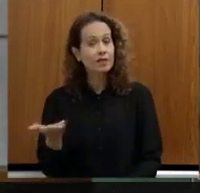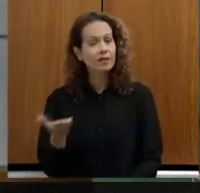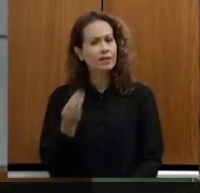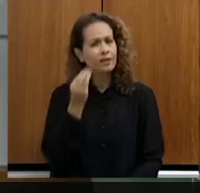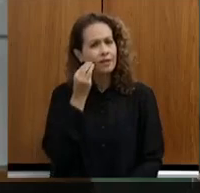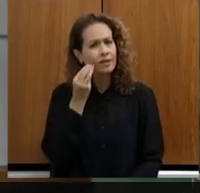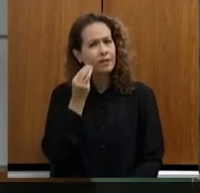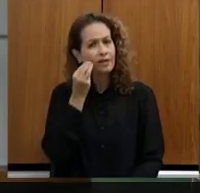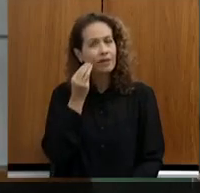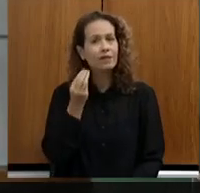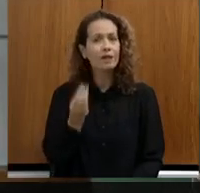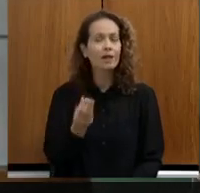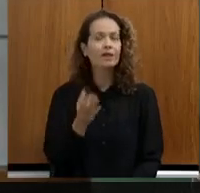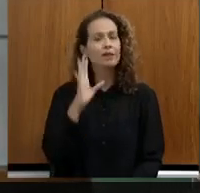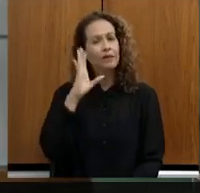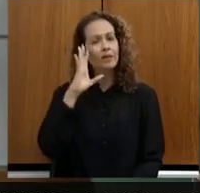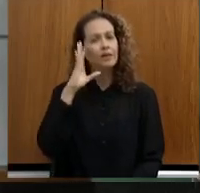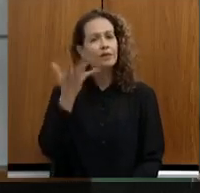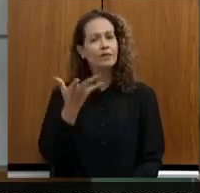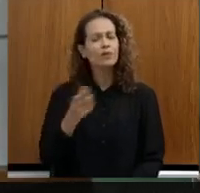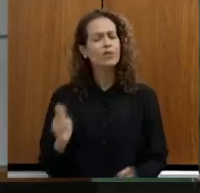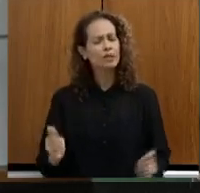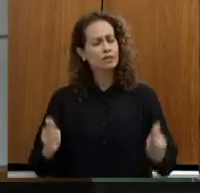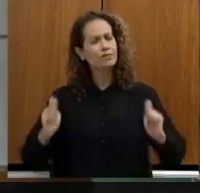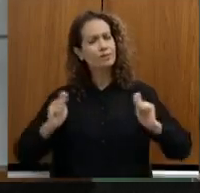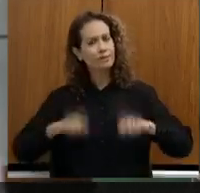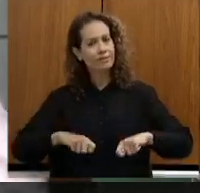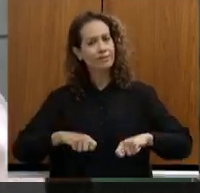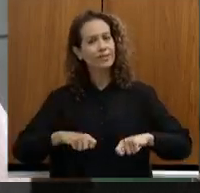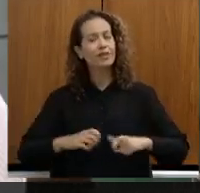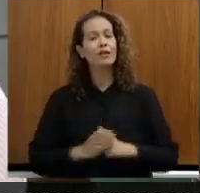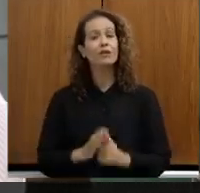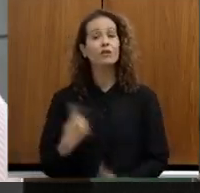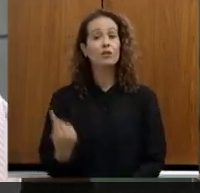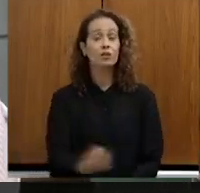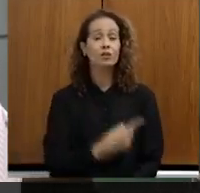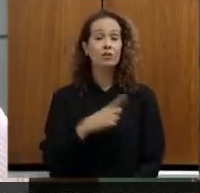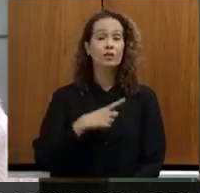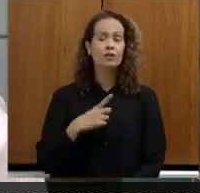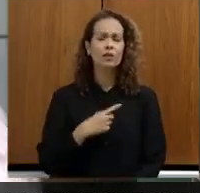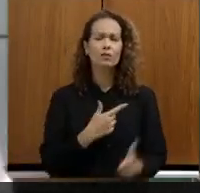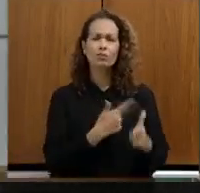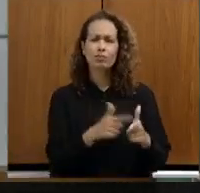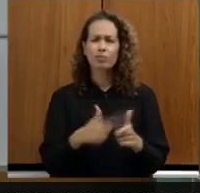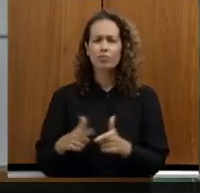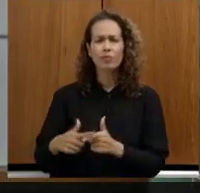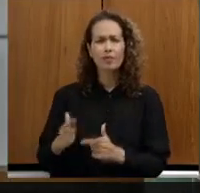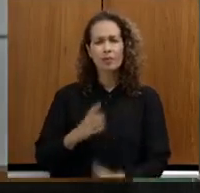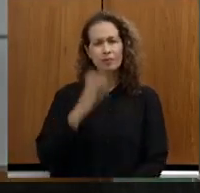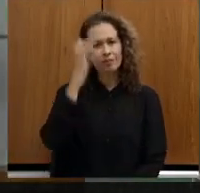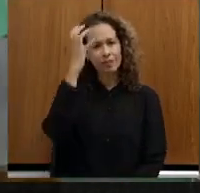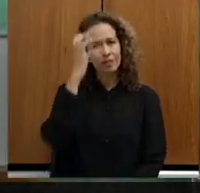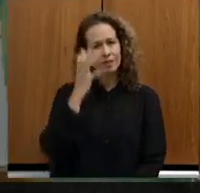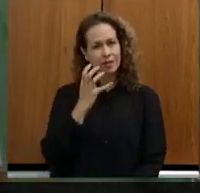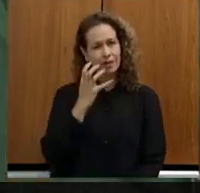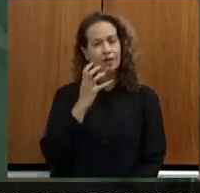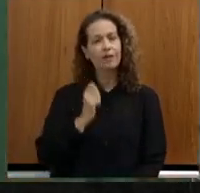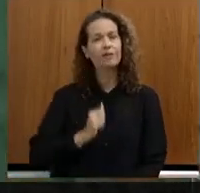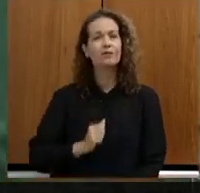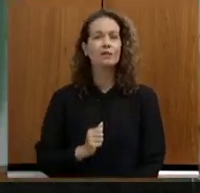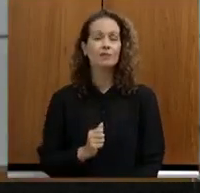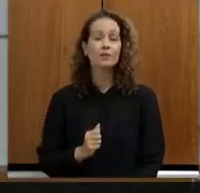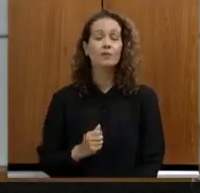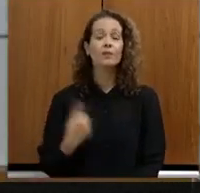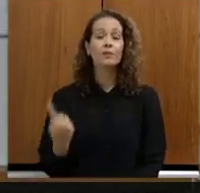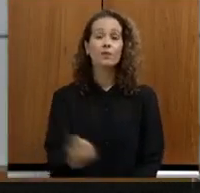muito, com muita eficiência, nós temos problemas muito sérios lá, e assim,